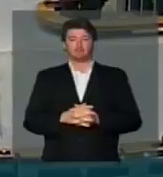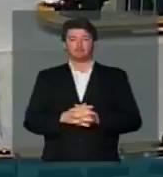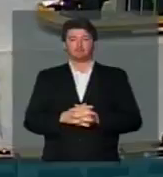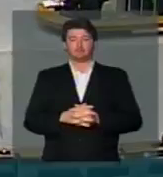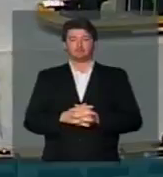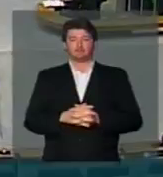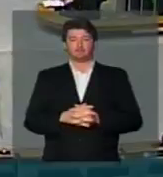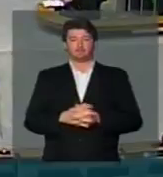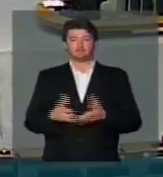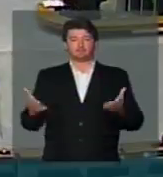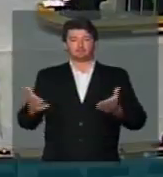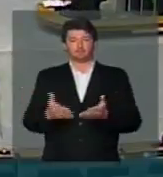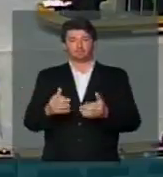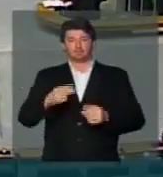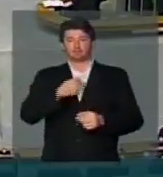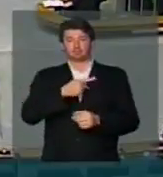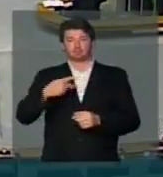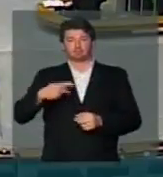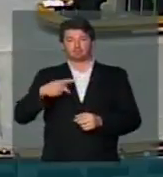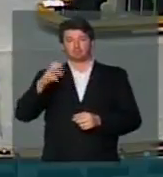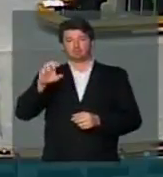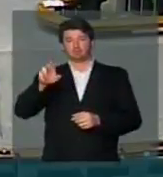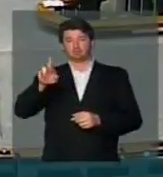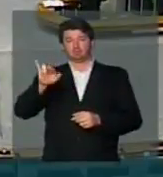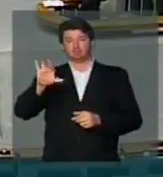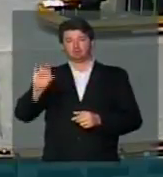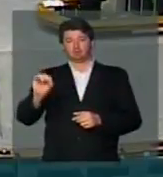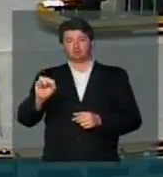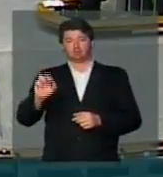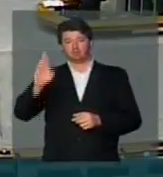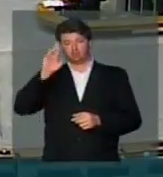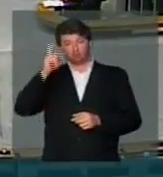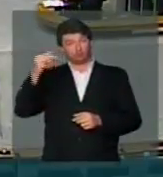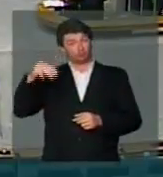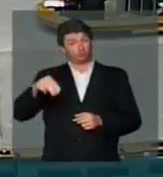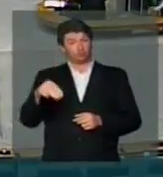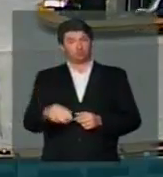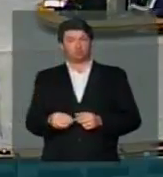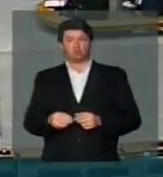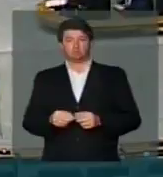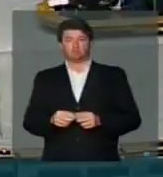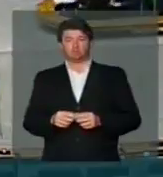A palavra a pastor Eurico, a excelência tem um minuto.